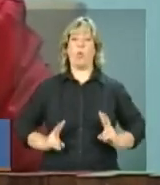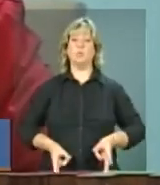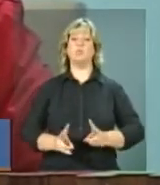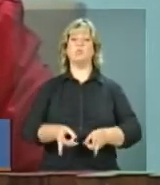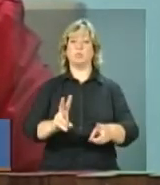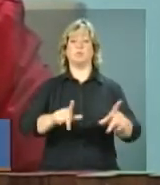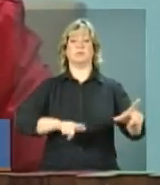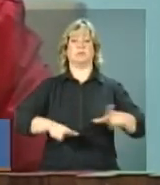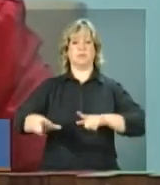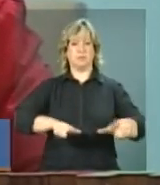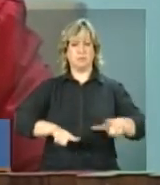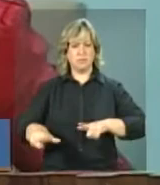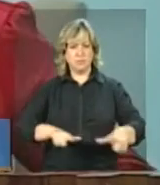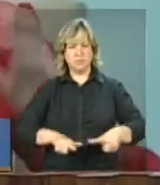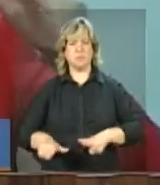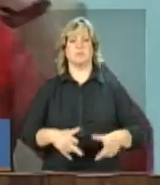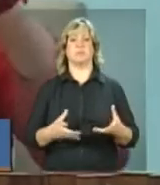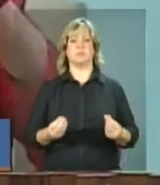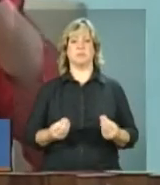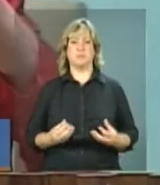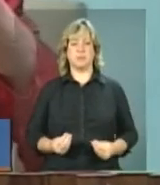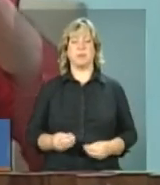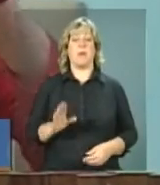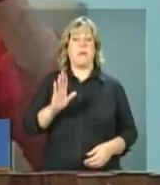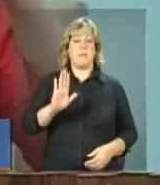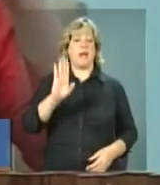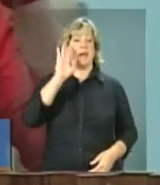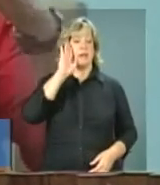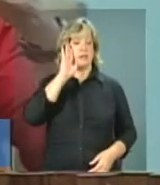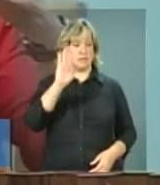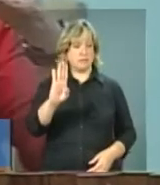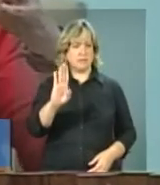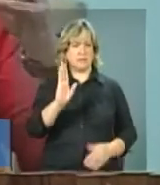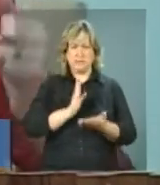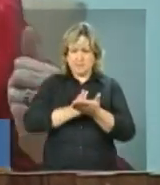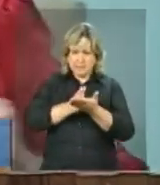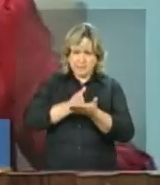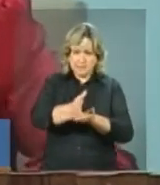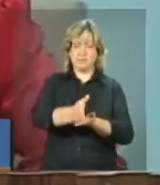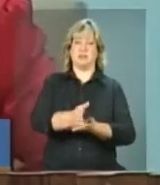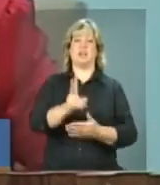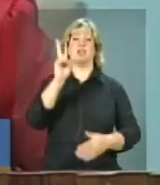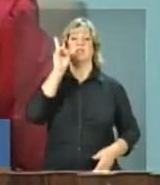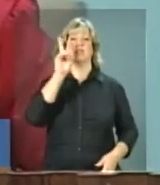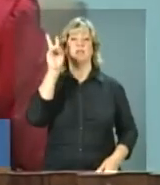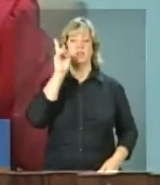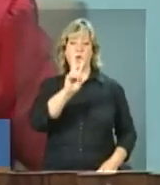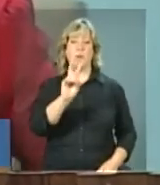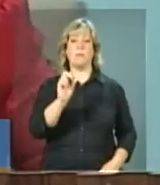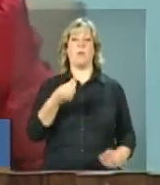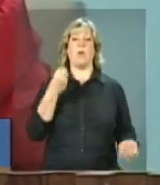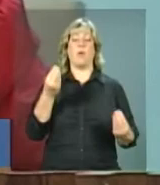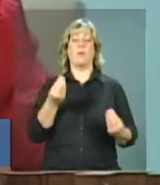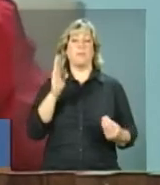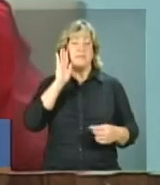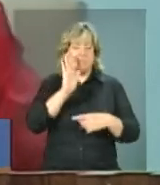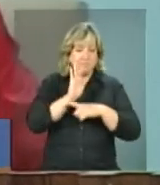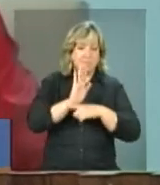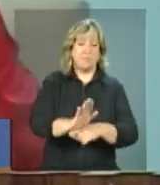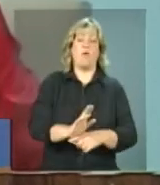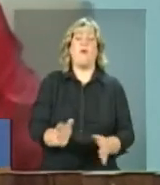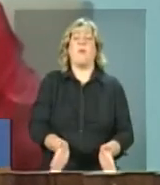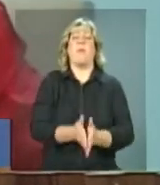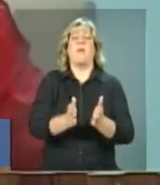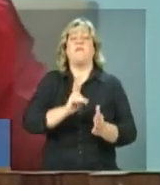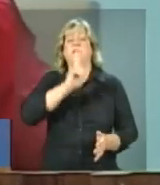finalísticas, mas com o zoom em aspectos da extrema pobreza para